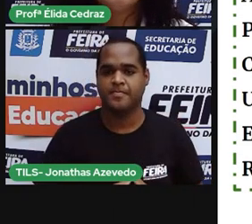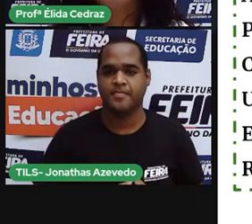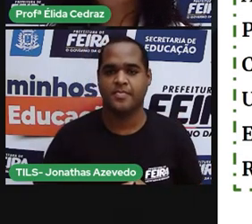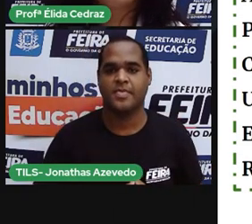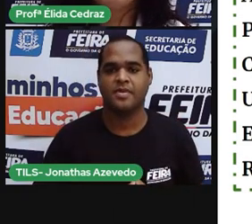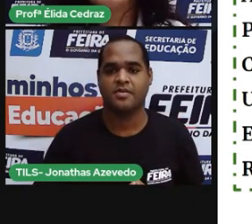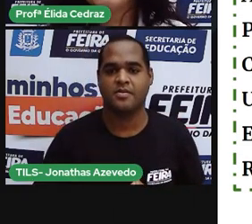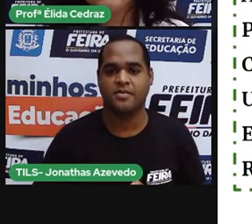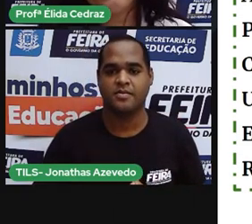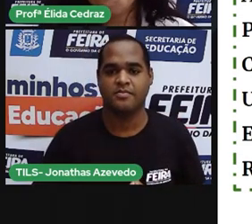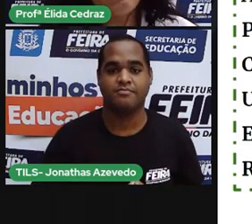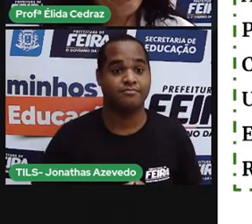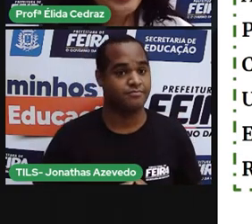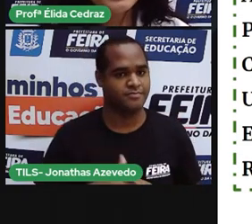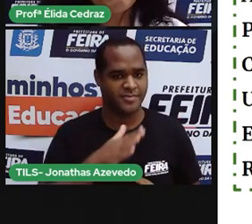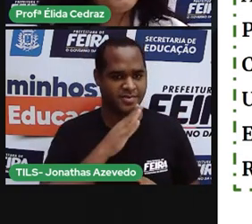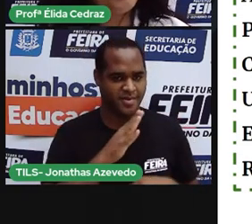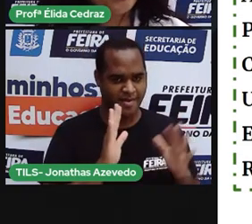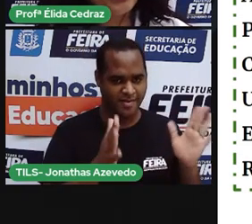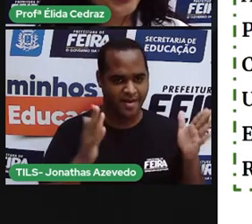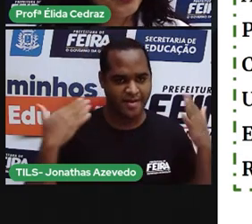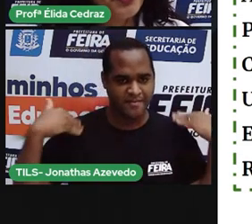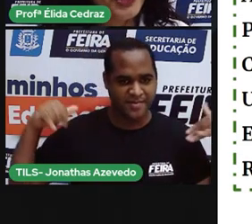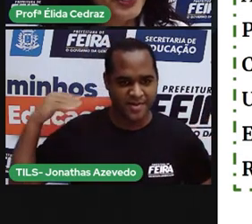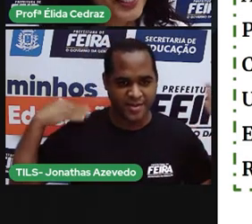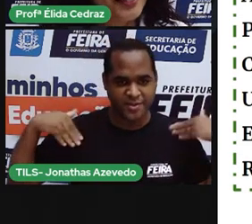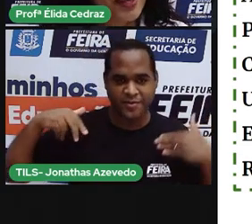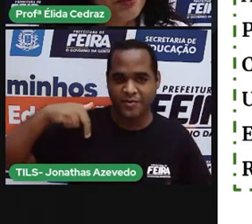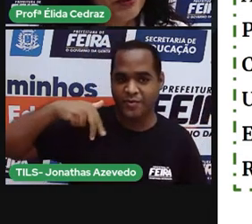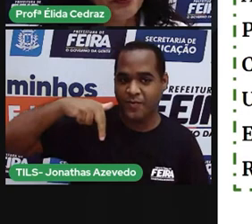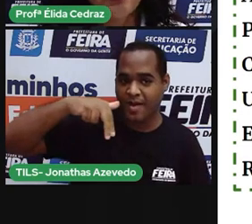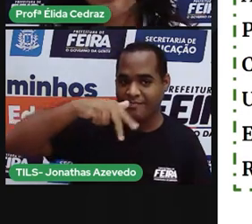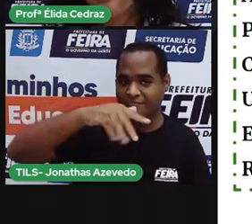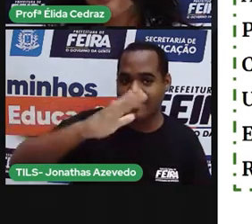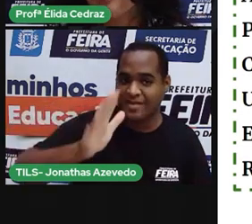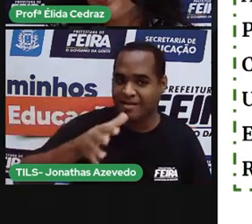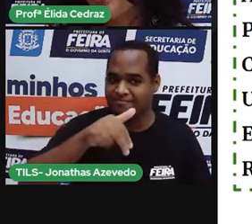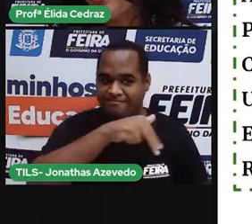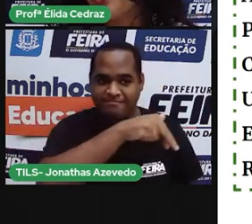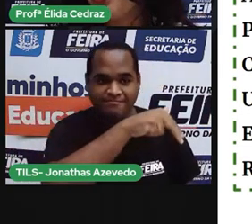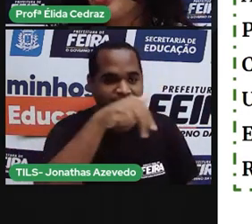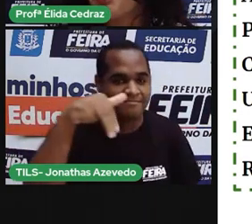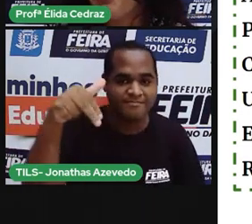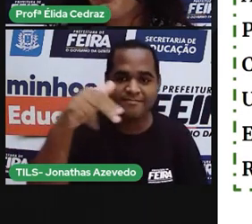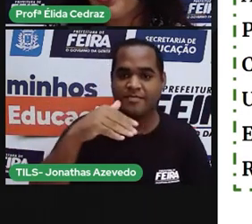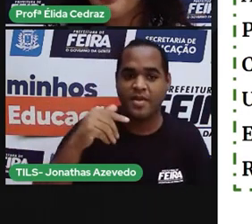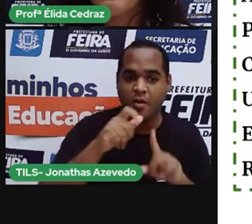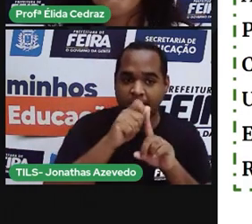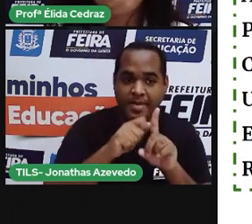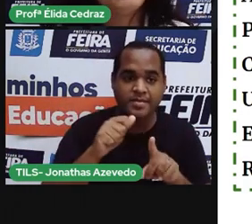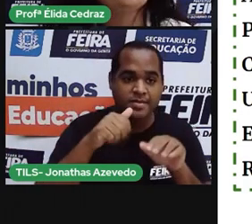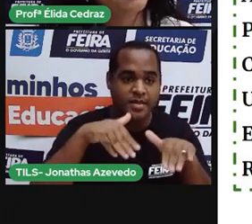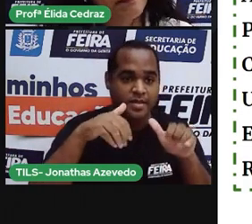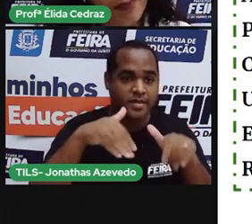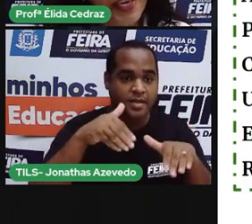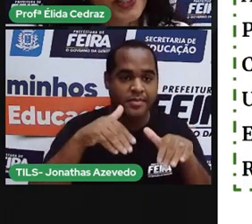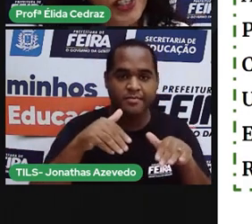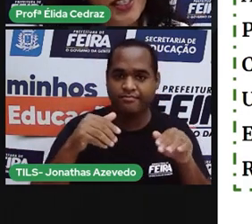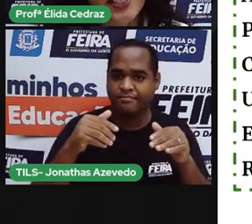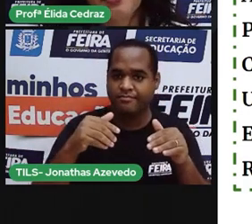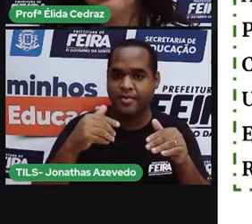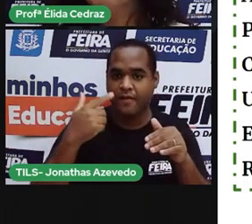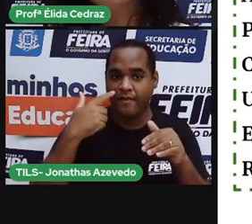Quem nunca passeou por esse percurso no mês de setembro? E a nossa esporteira vista